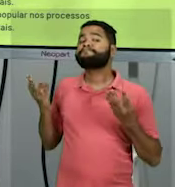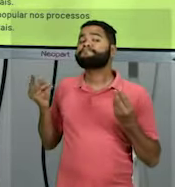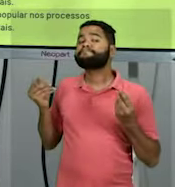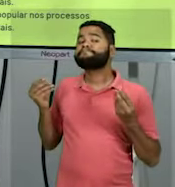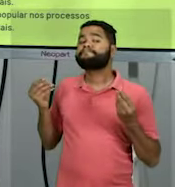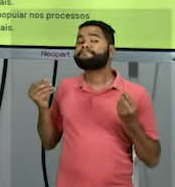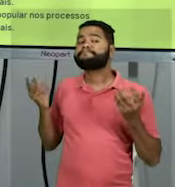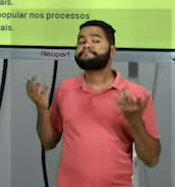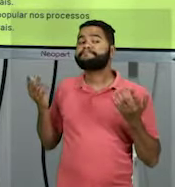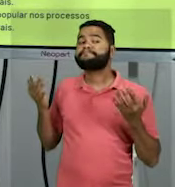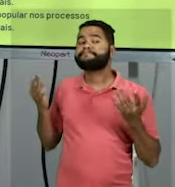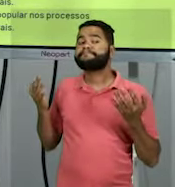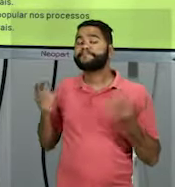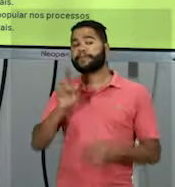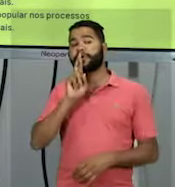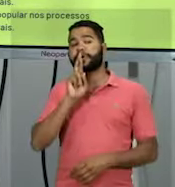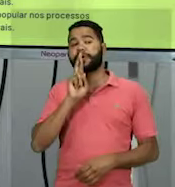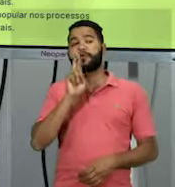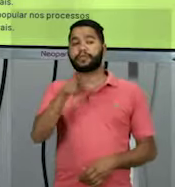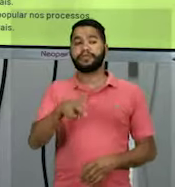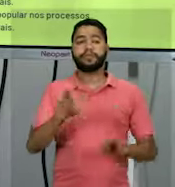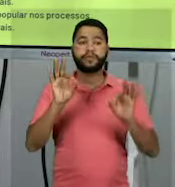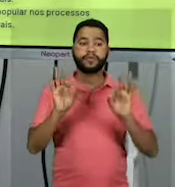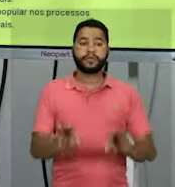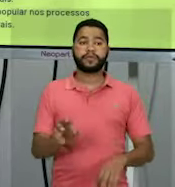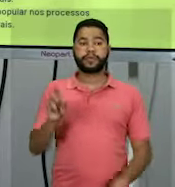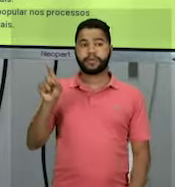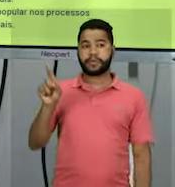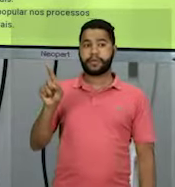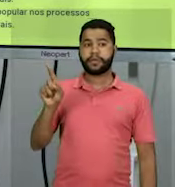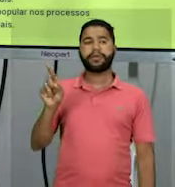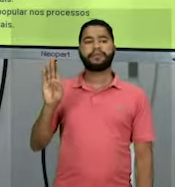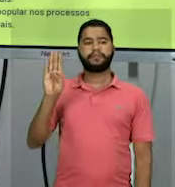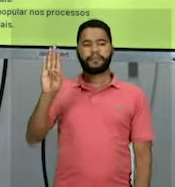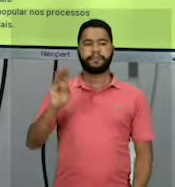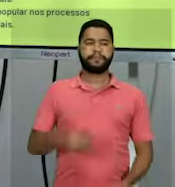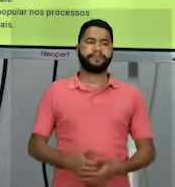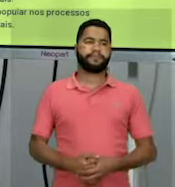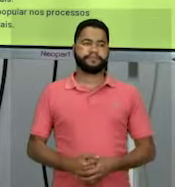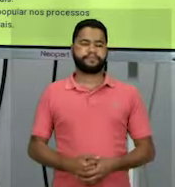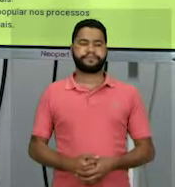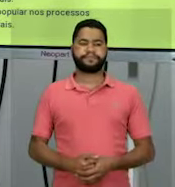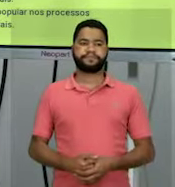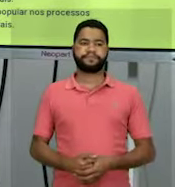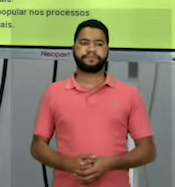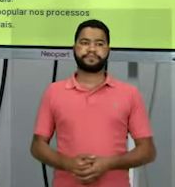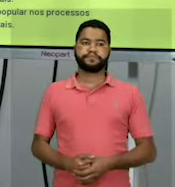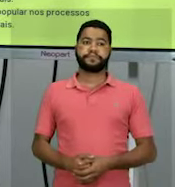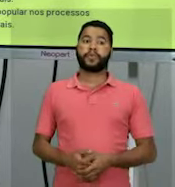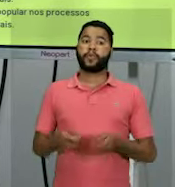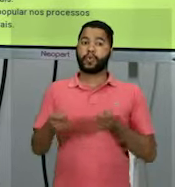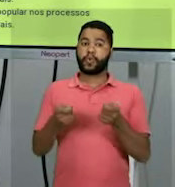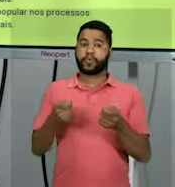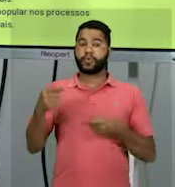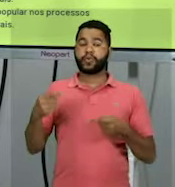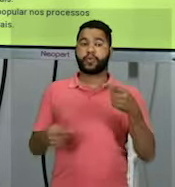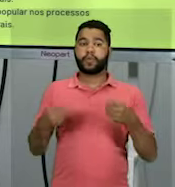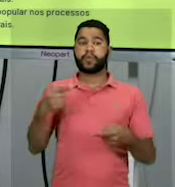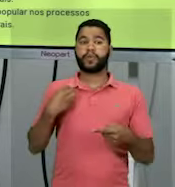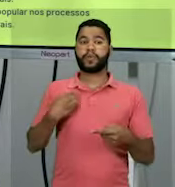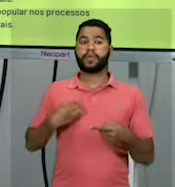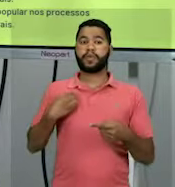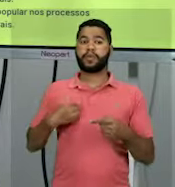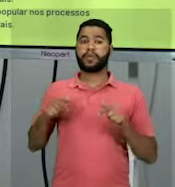Tcharararam! E a resposta correta é a letra B de bola. Controle político